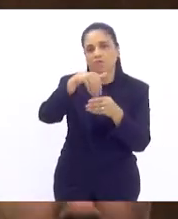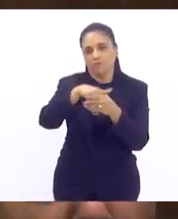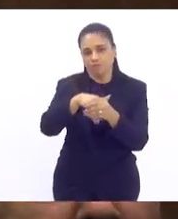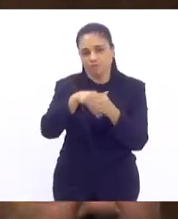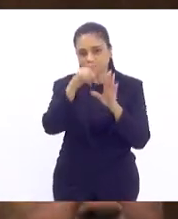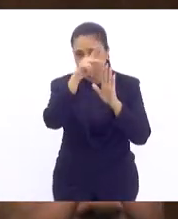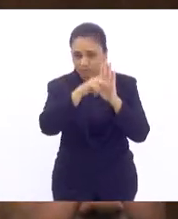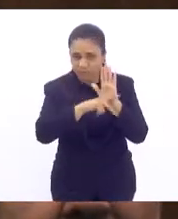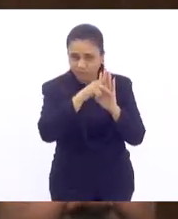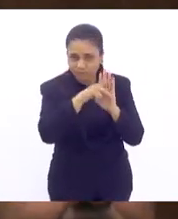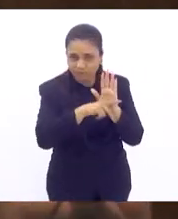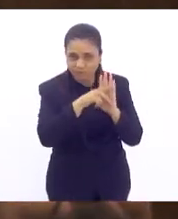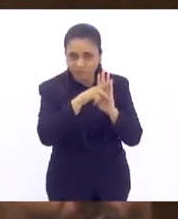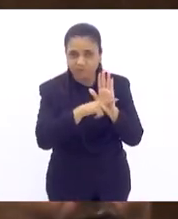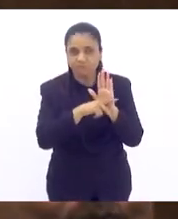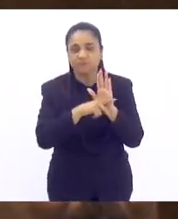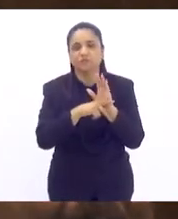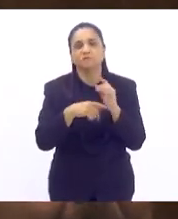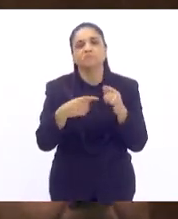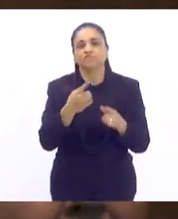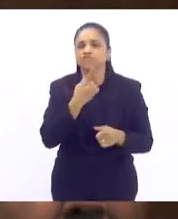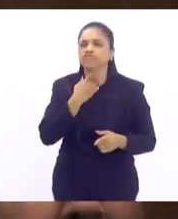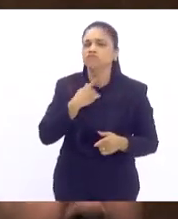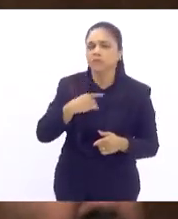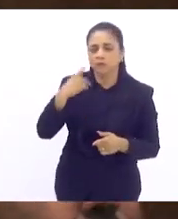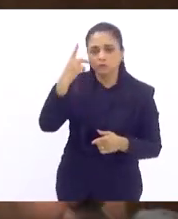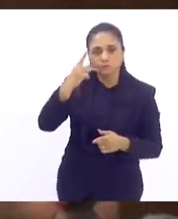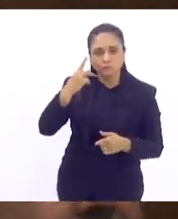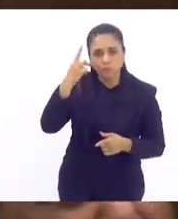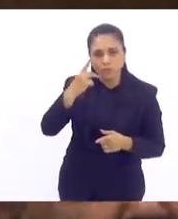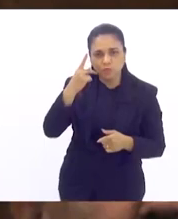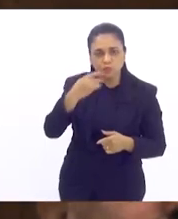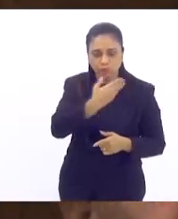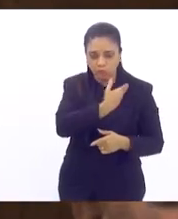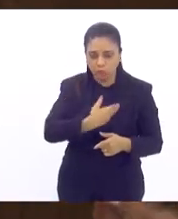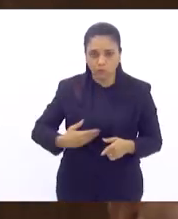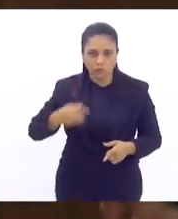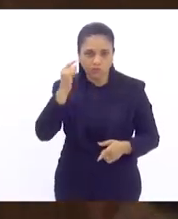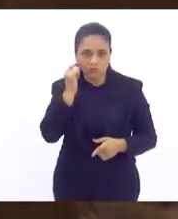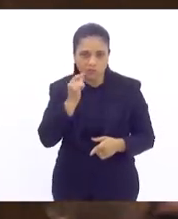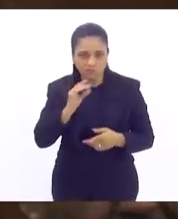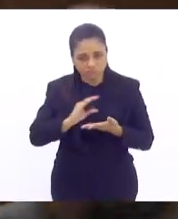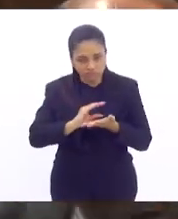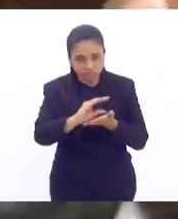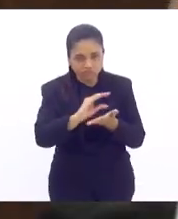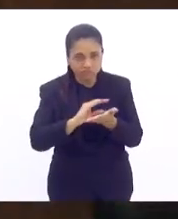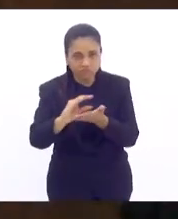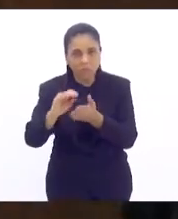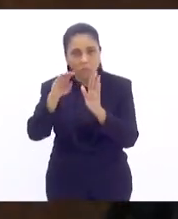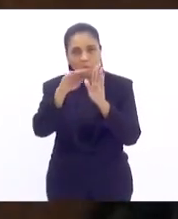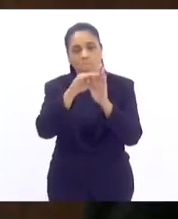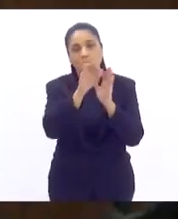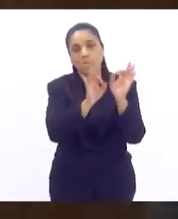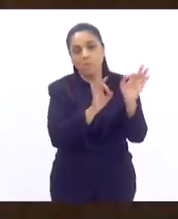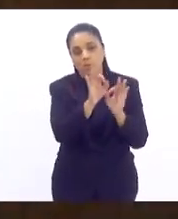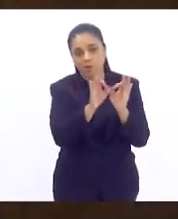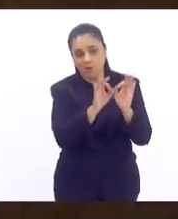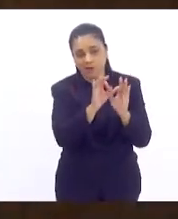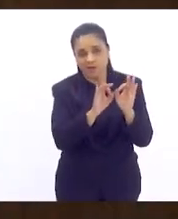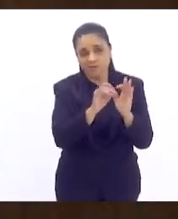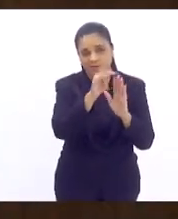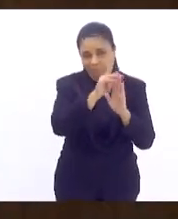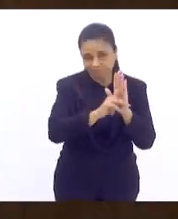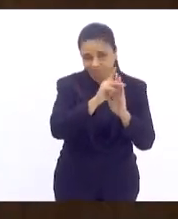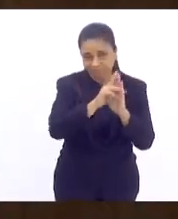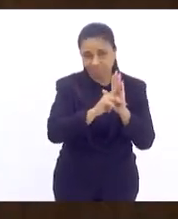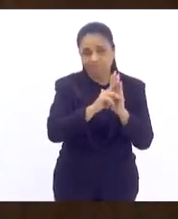esse, porque dependem de vontade política do governador de investir em programas de assistência social, mas principalmente em programas